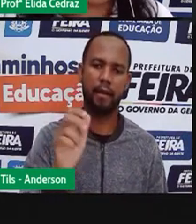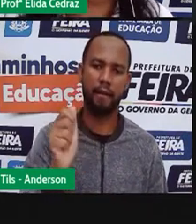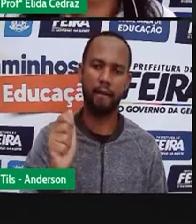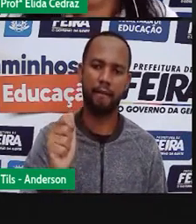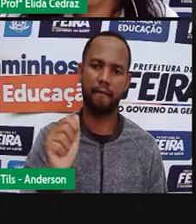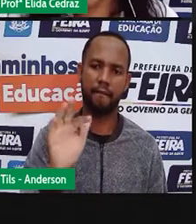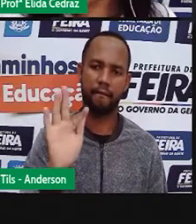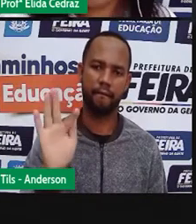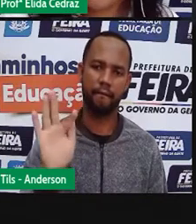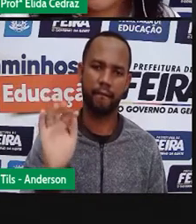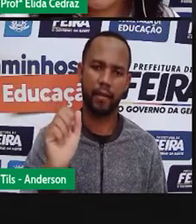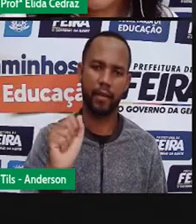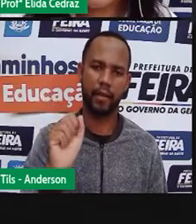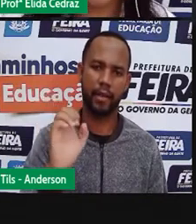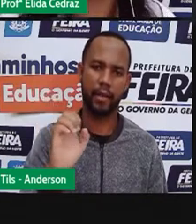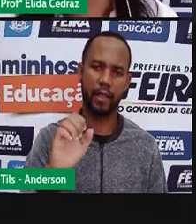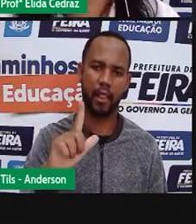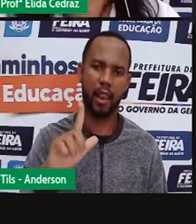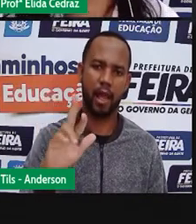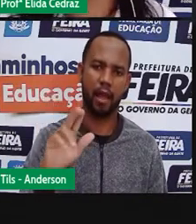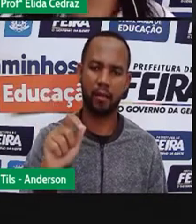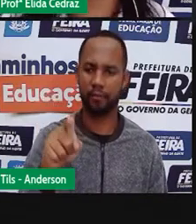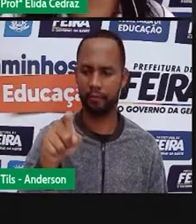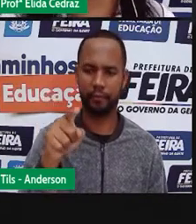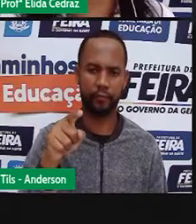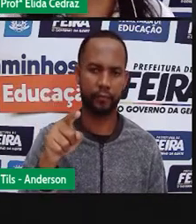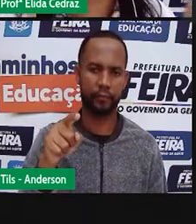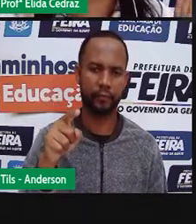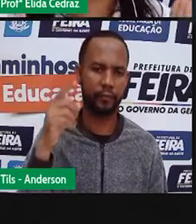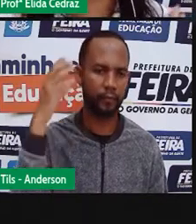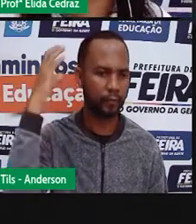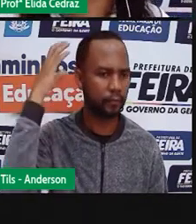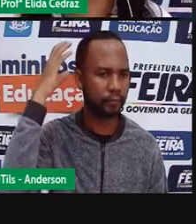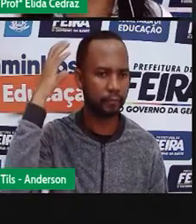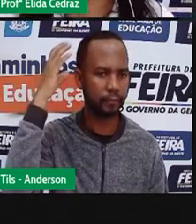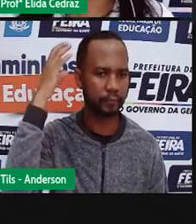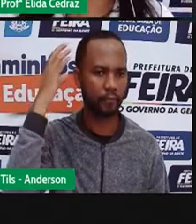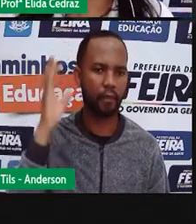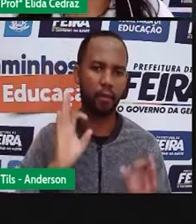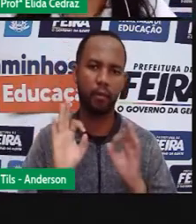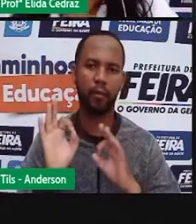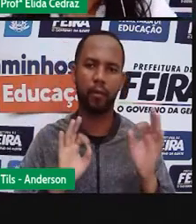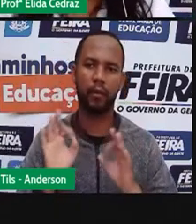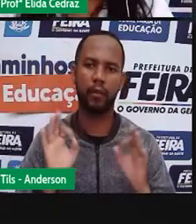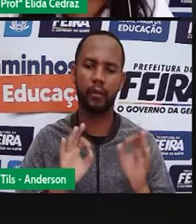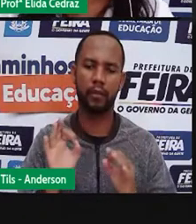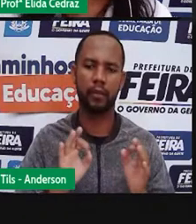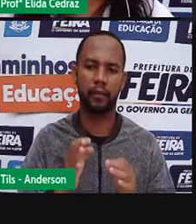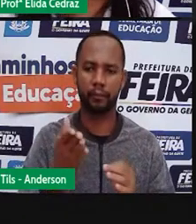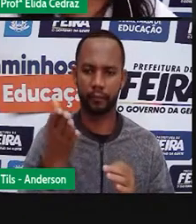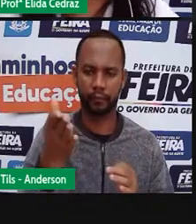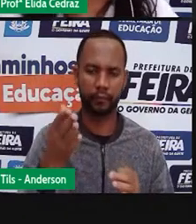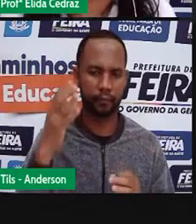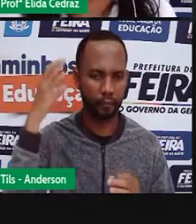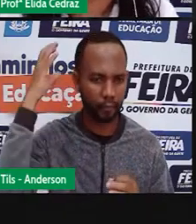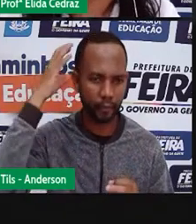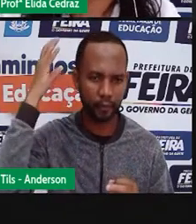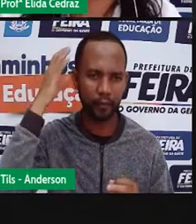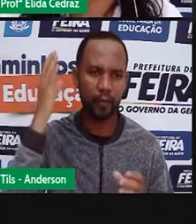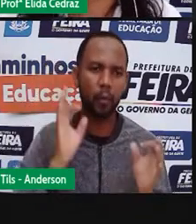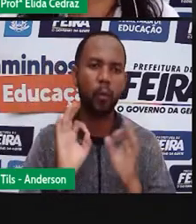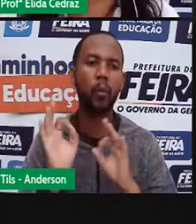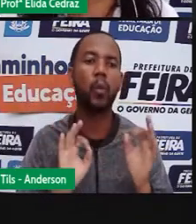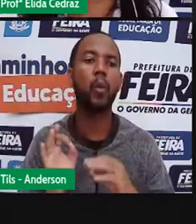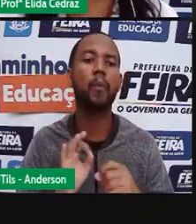menos assim. A gente conversou, né? Rafa, e o que que fez? Nós organizamos uma agenda com atividades que a Rafa poderia